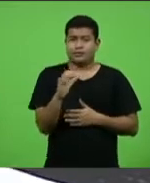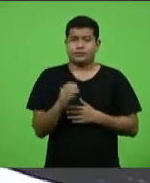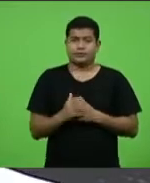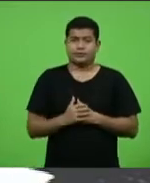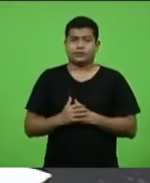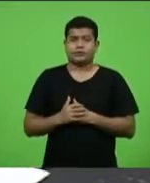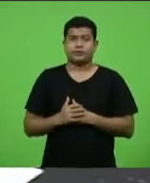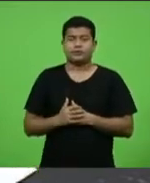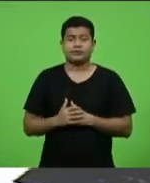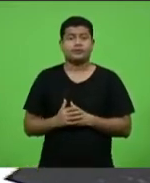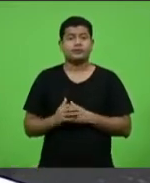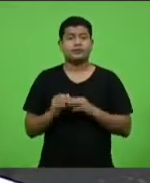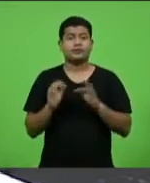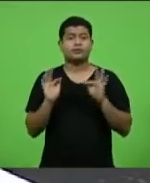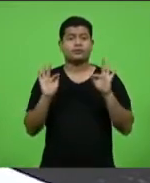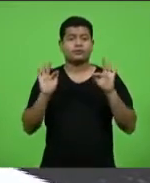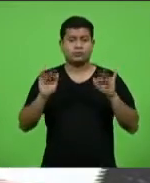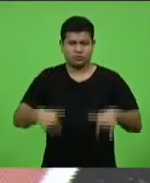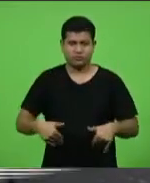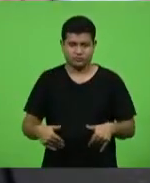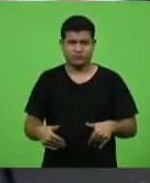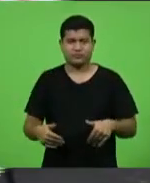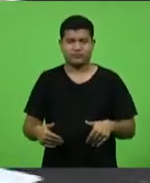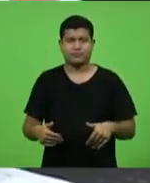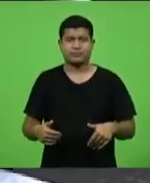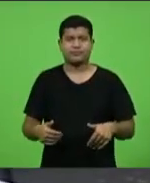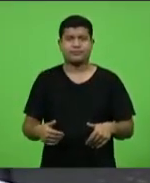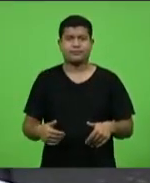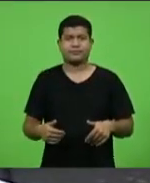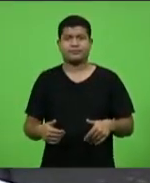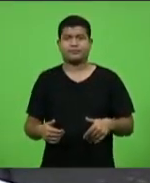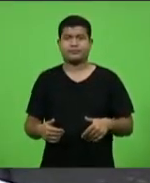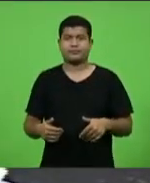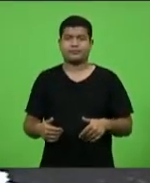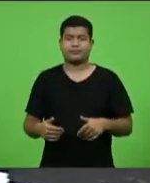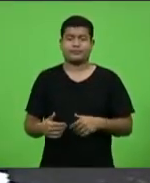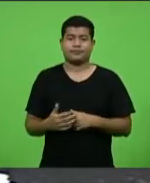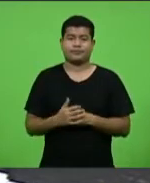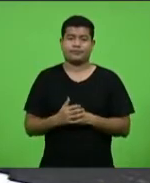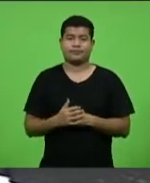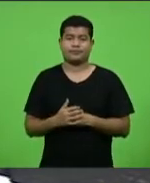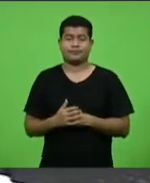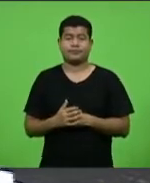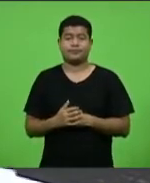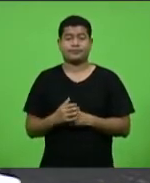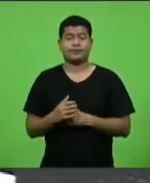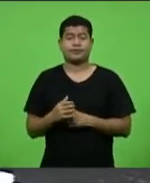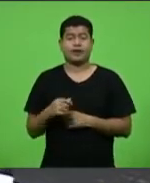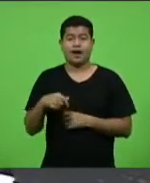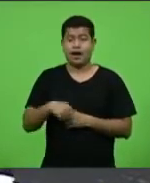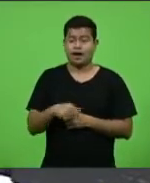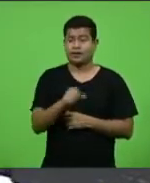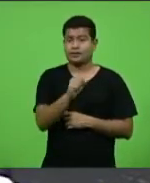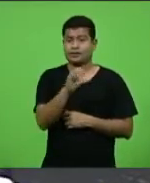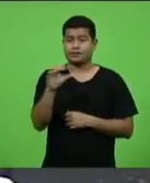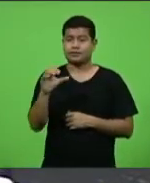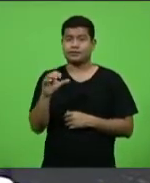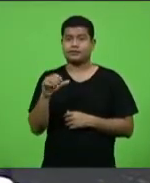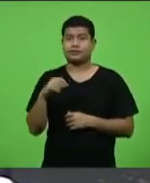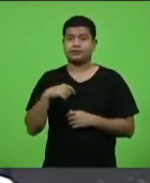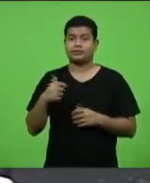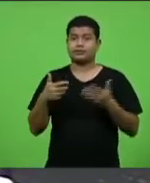Por fim, por fim, Santa Catarina trazer uma,